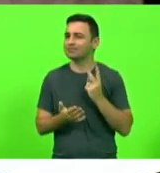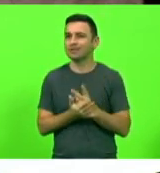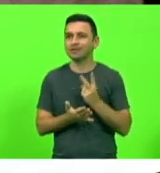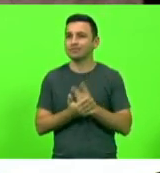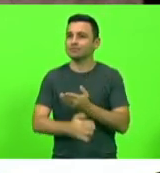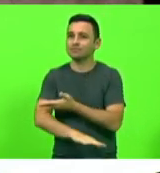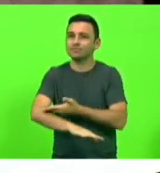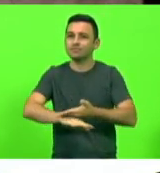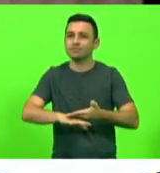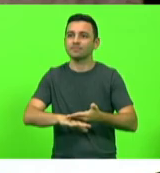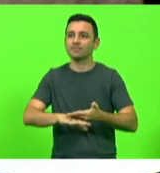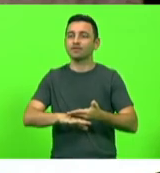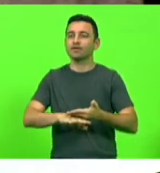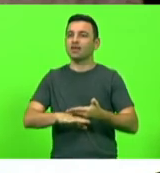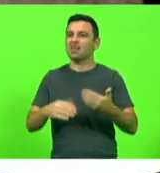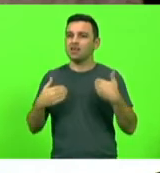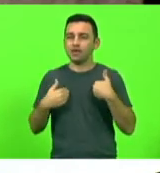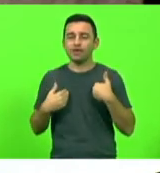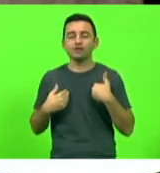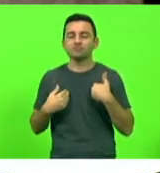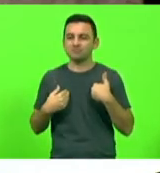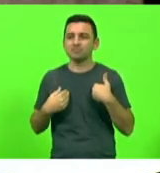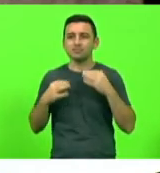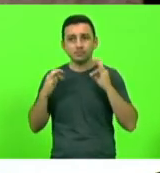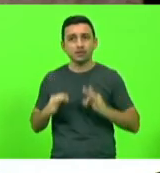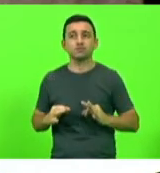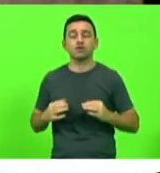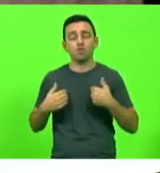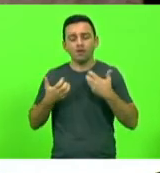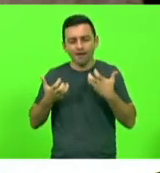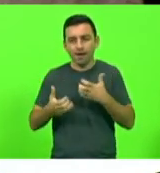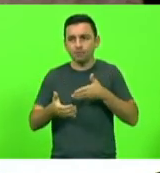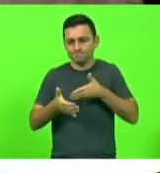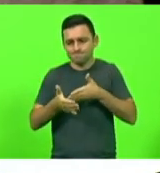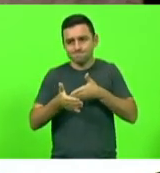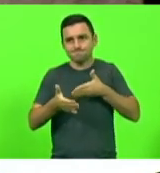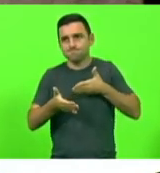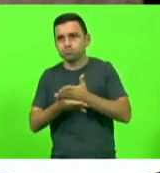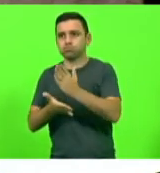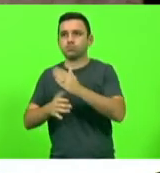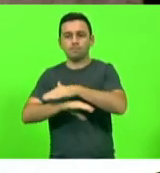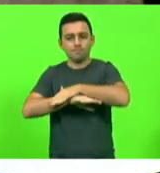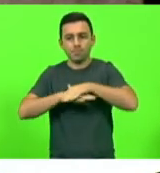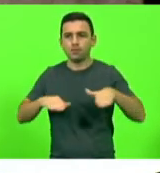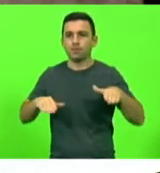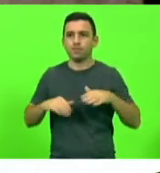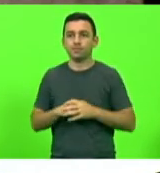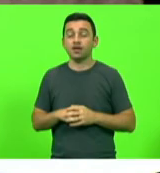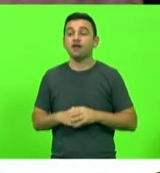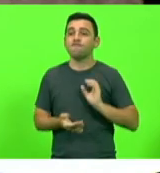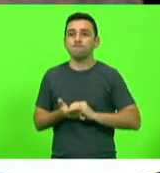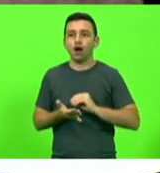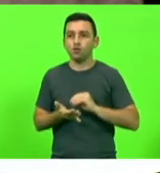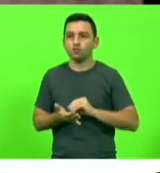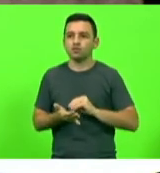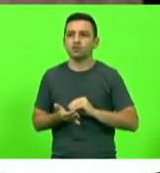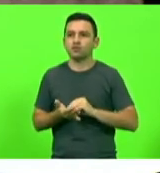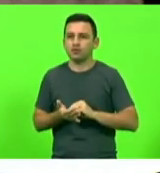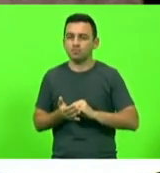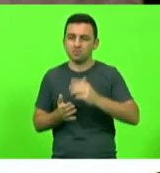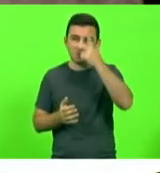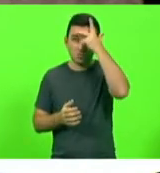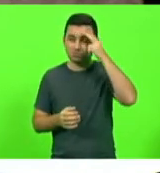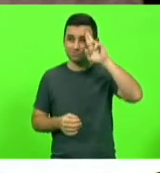tônica, eu sinceramente gostaria muito que isso fosse rompido, está ainda para surgir um gestor público em Florianópolis com